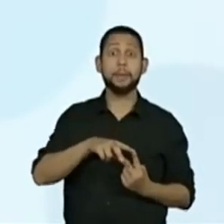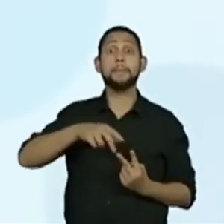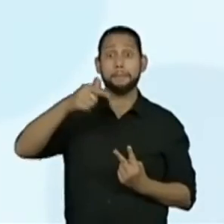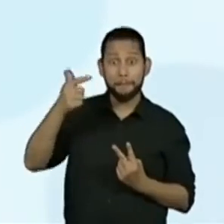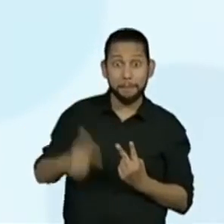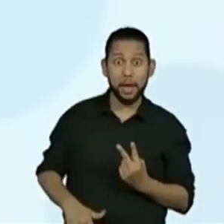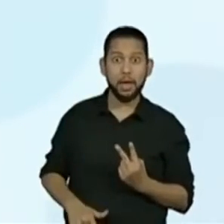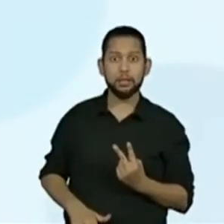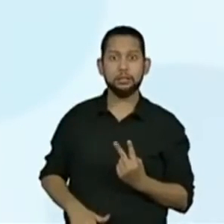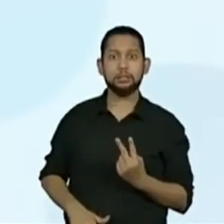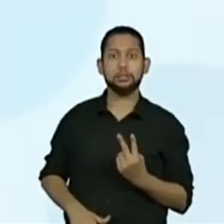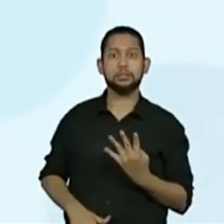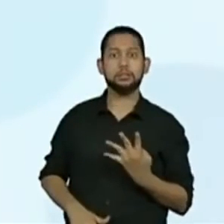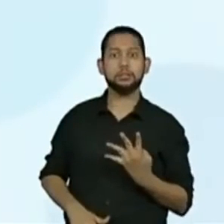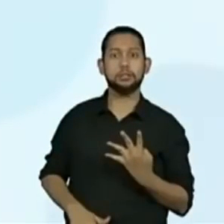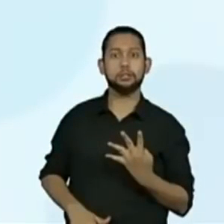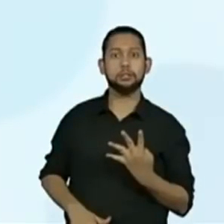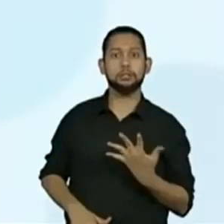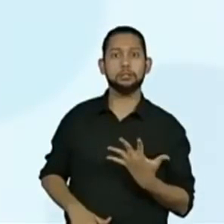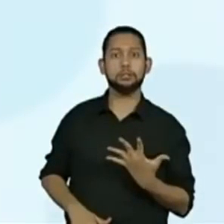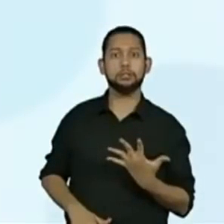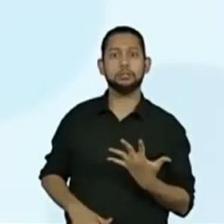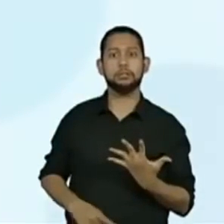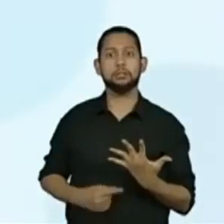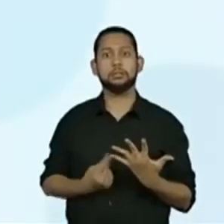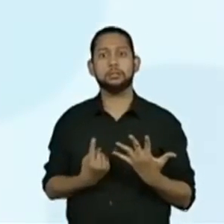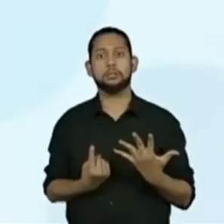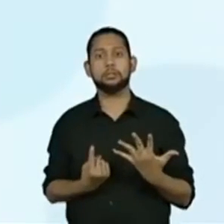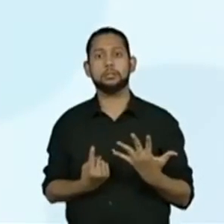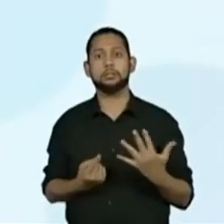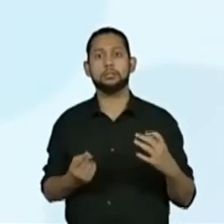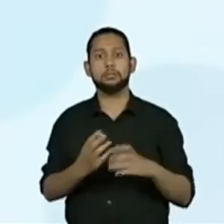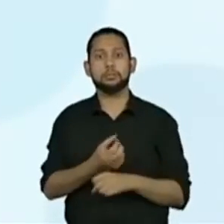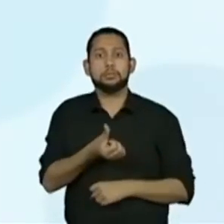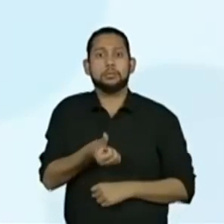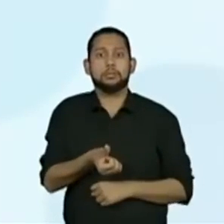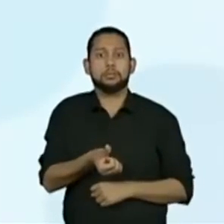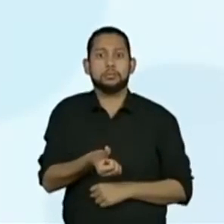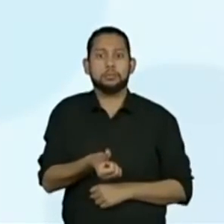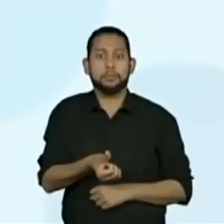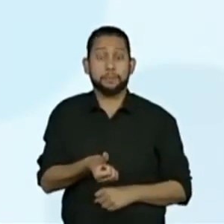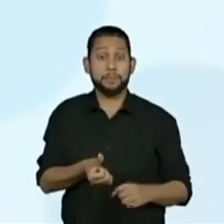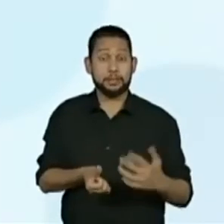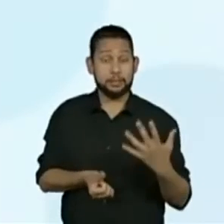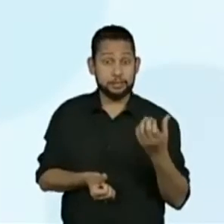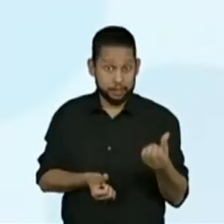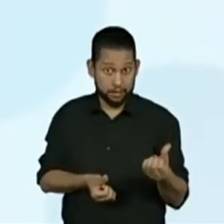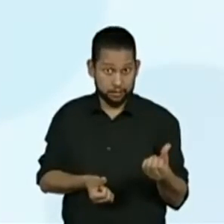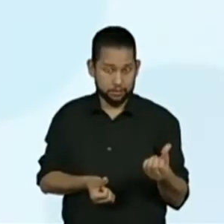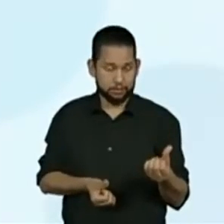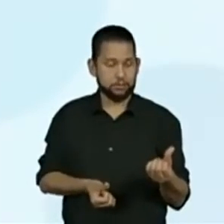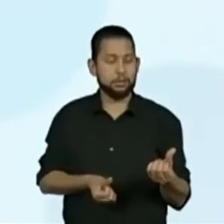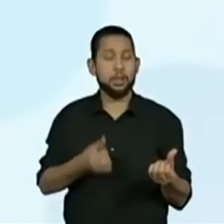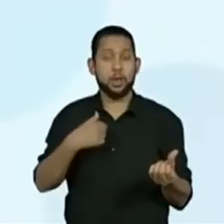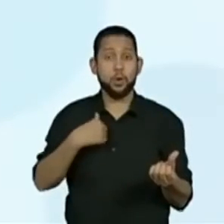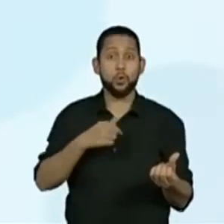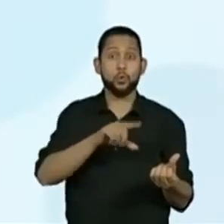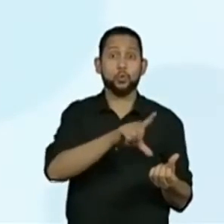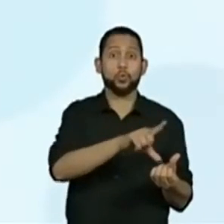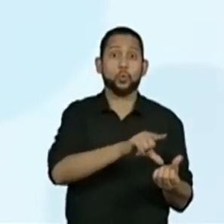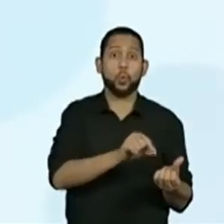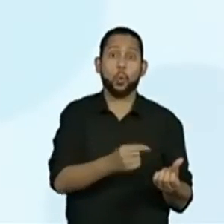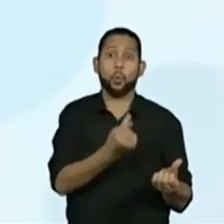chaves, quais são as chances de que em sua primeira tentativa ela consiga